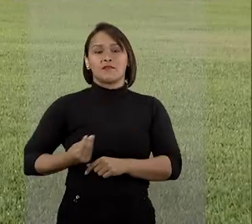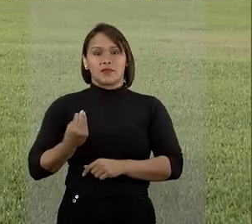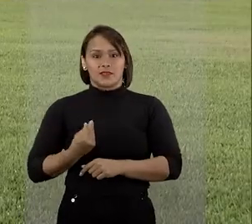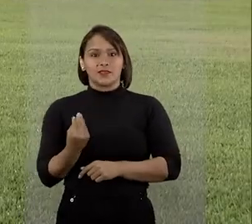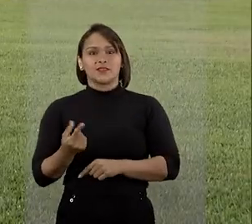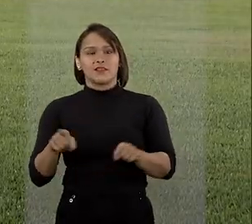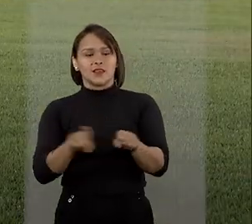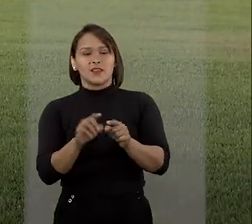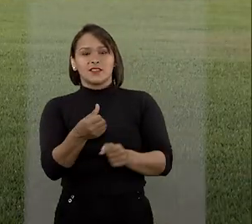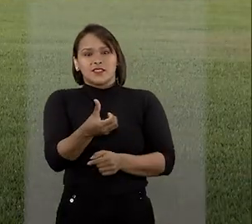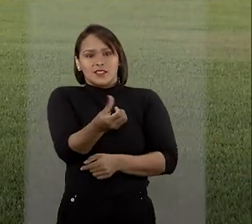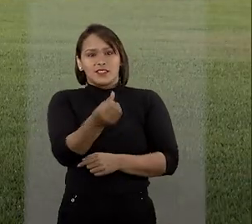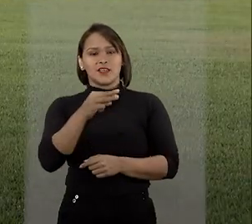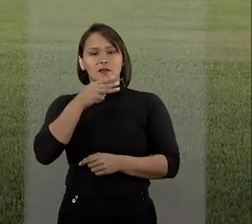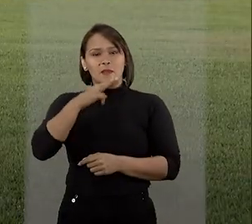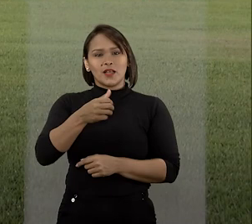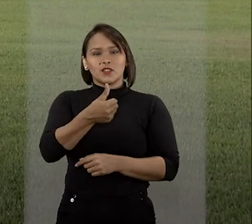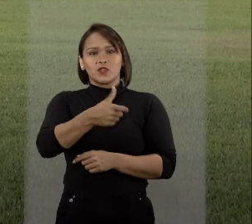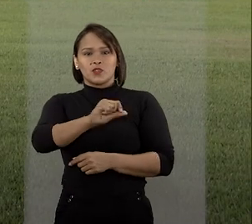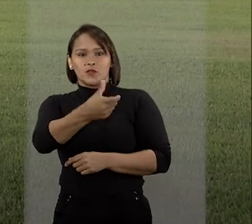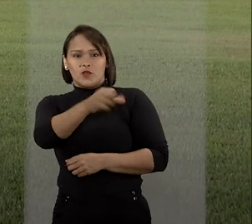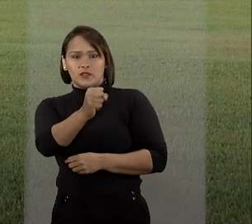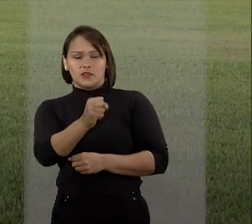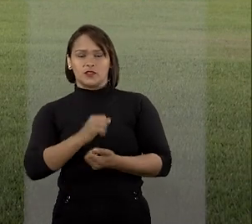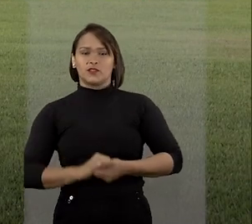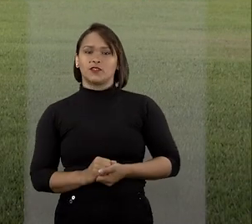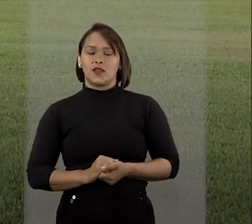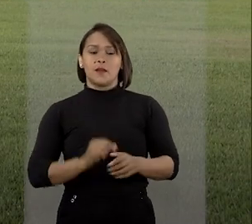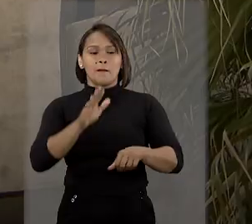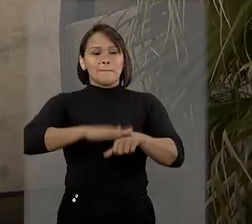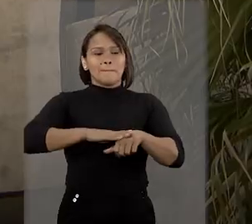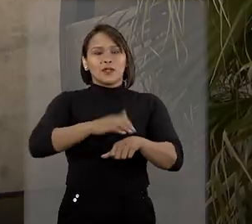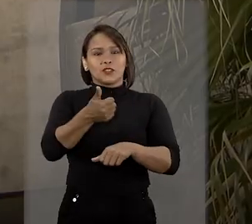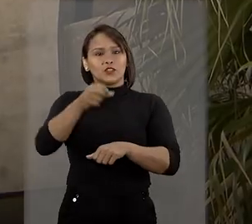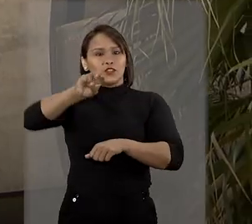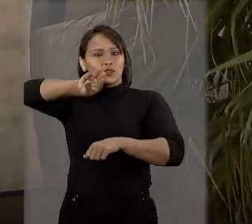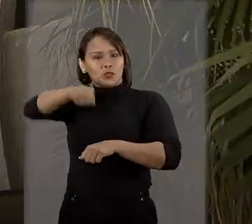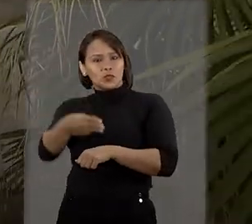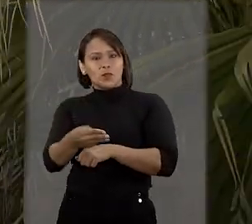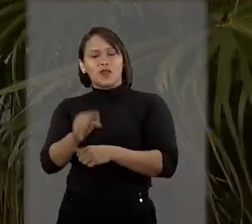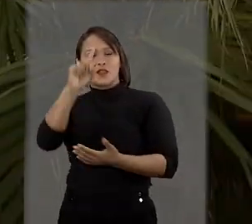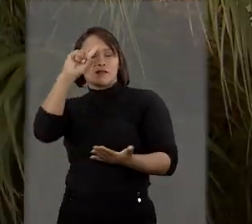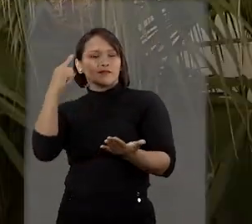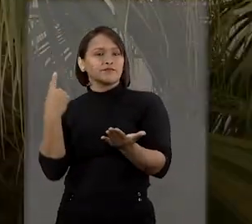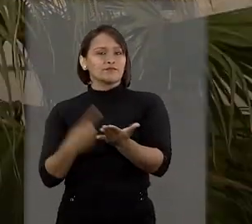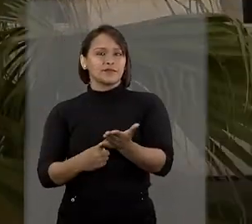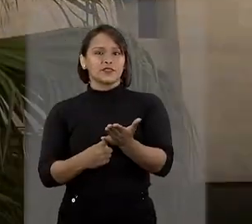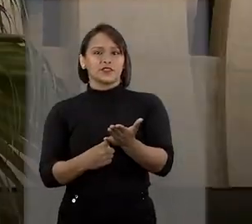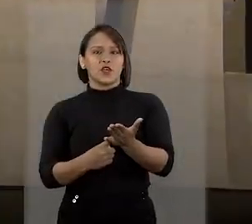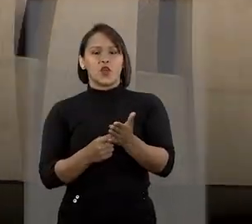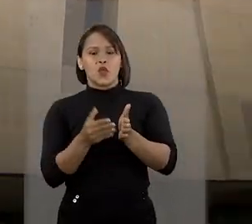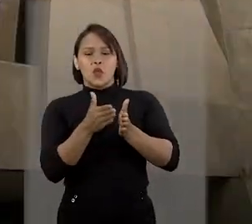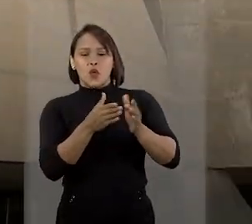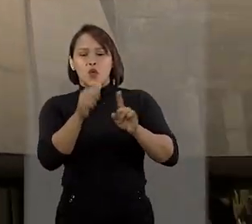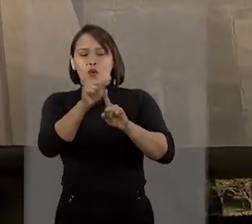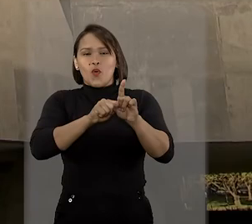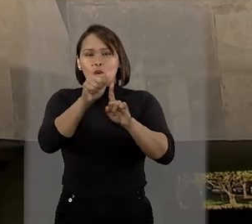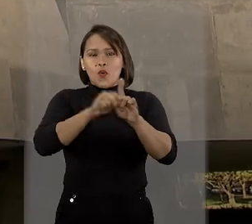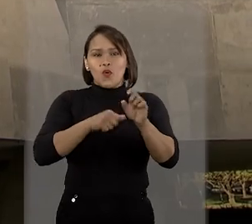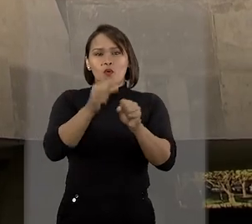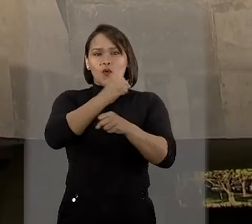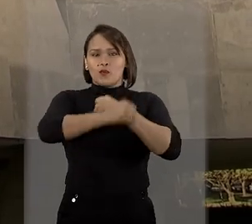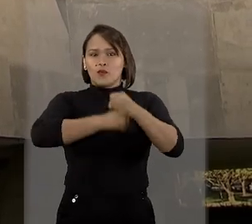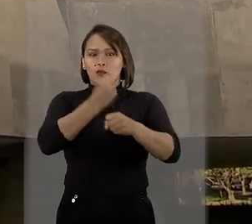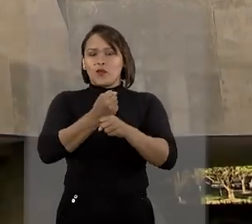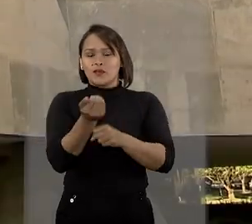atividades presenciais, em 16 de março de 2020. Mais de um milhão de decisões, quase um ano e